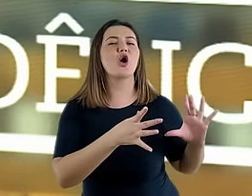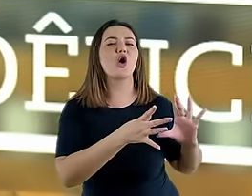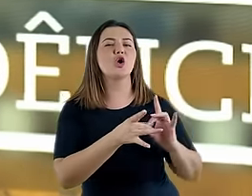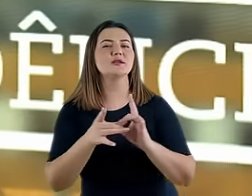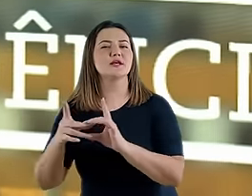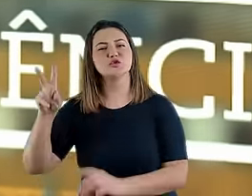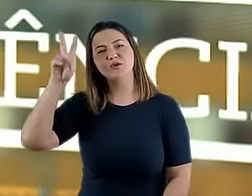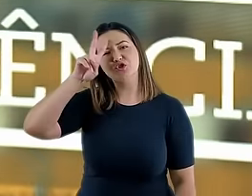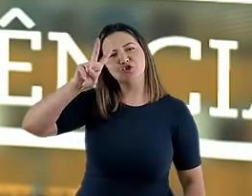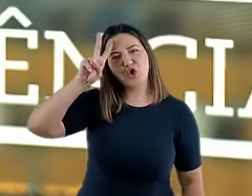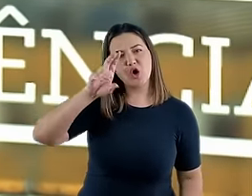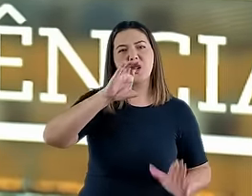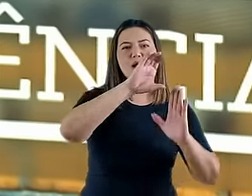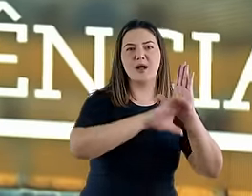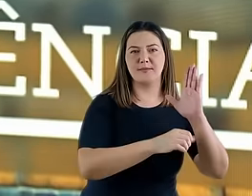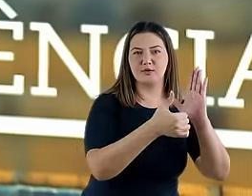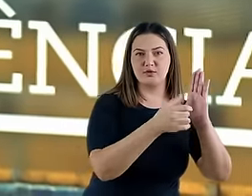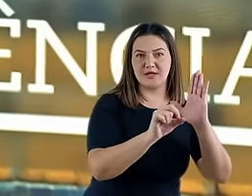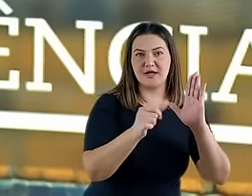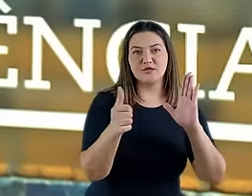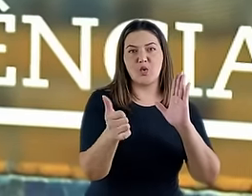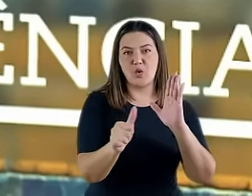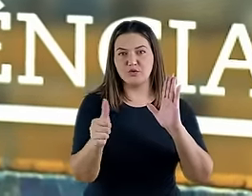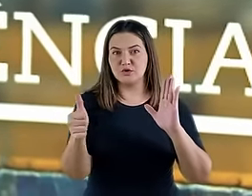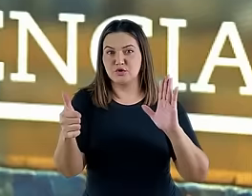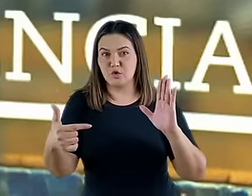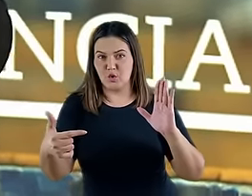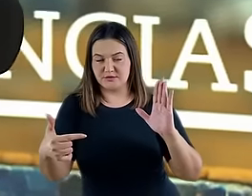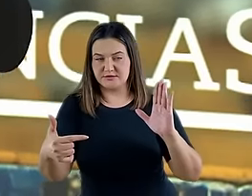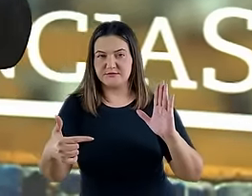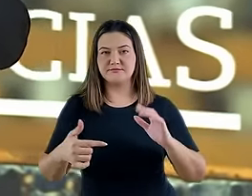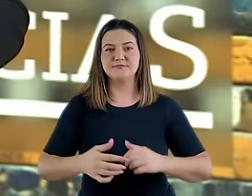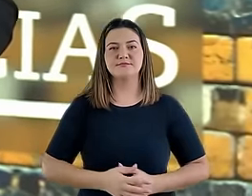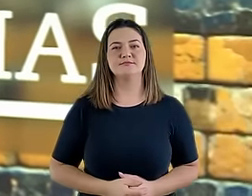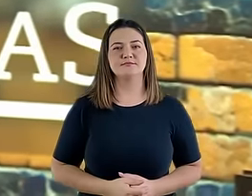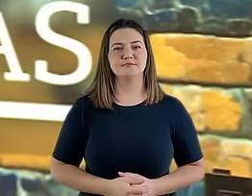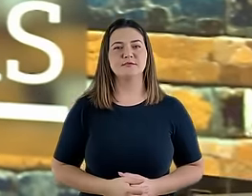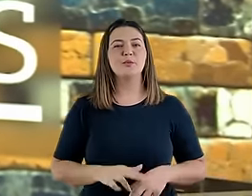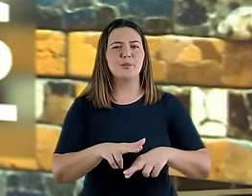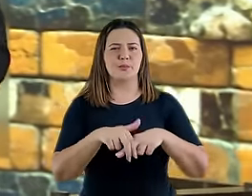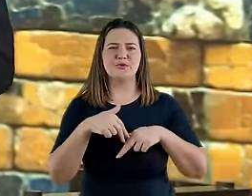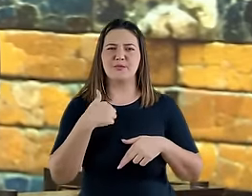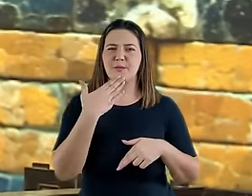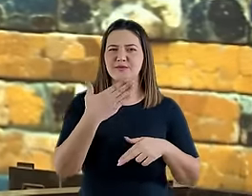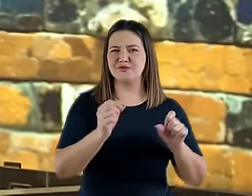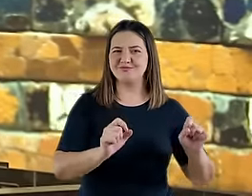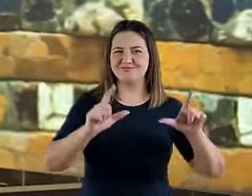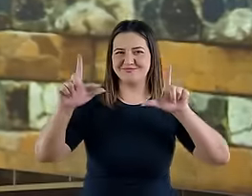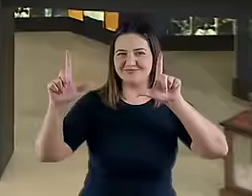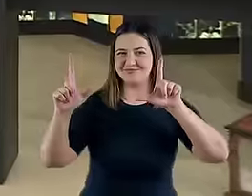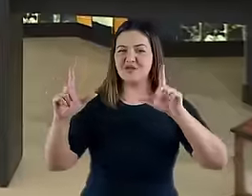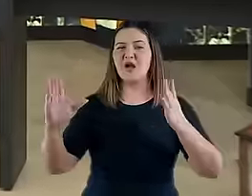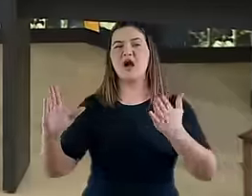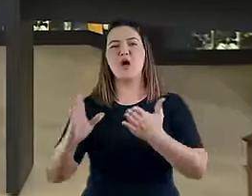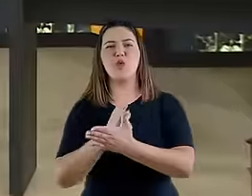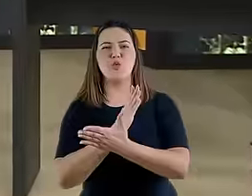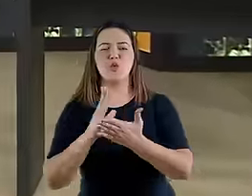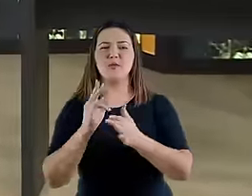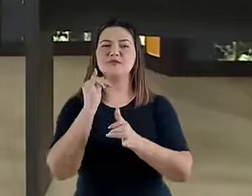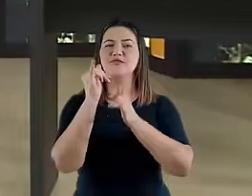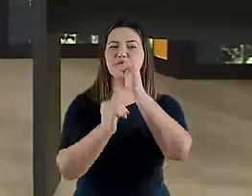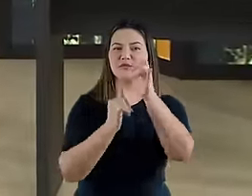histórico desses três últimos capítulos de Daniel. E para facilitar isso, eu vou pedir ao pessoal para colocar aqui no telão